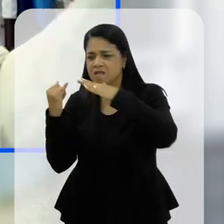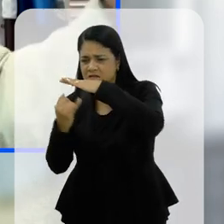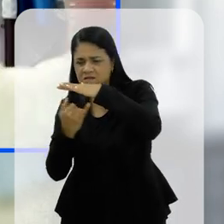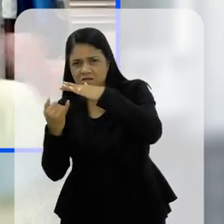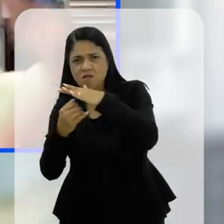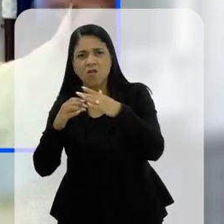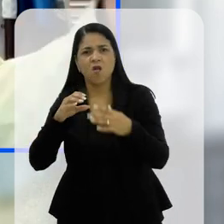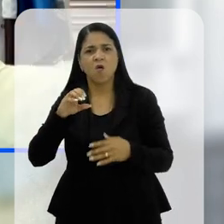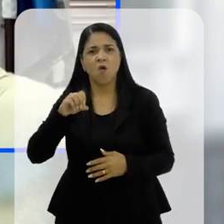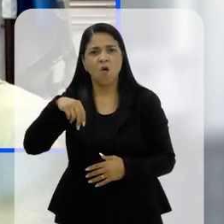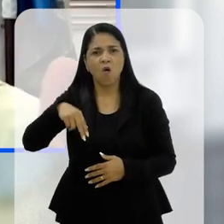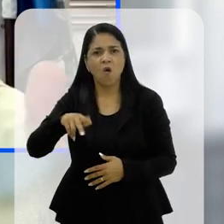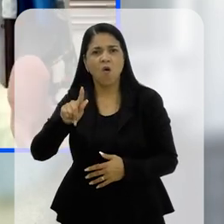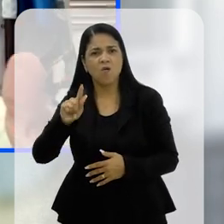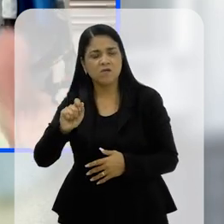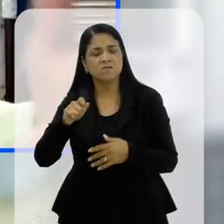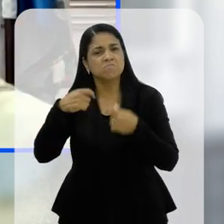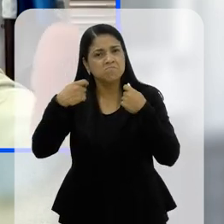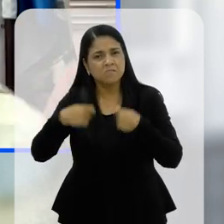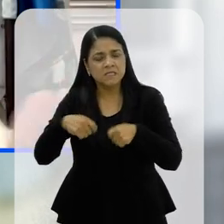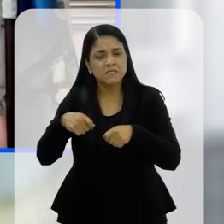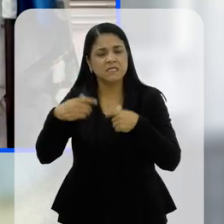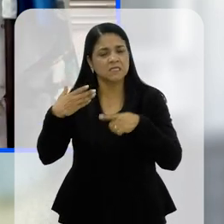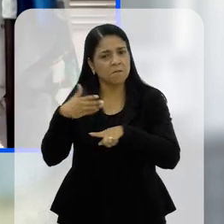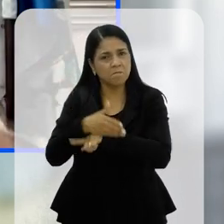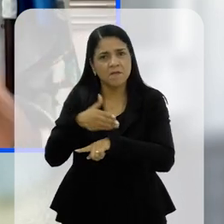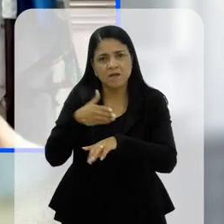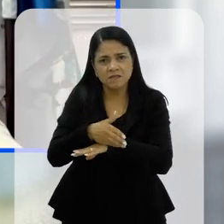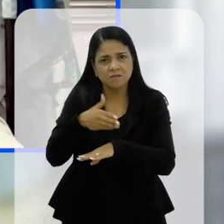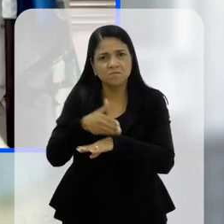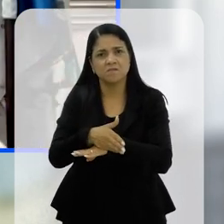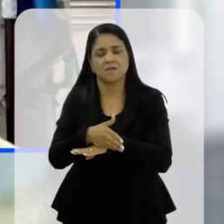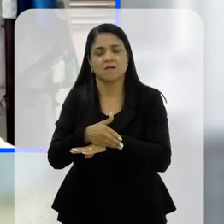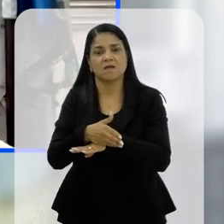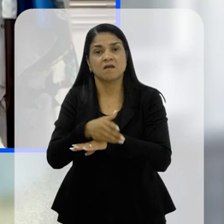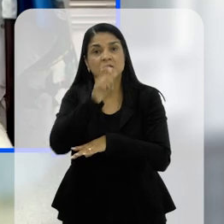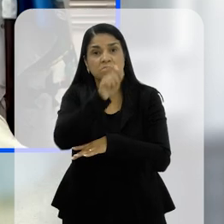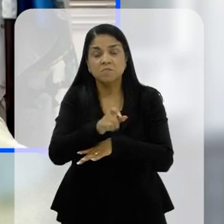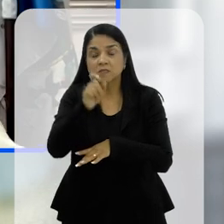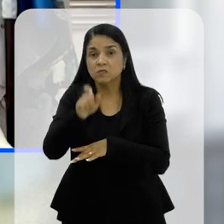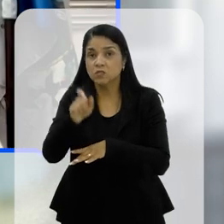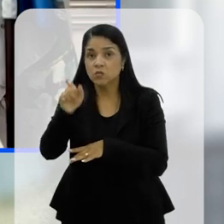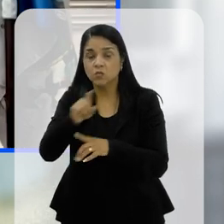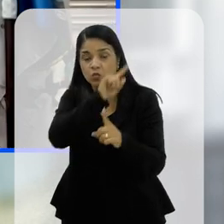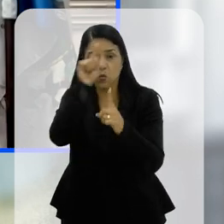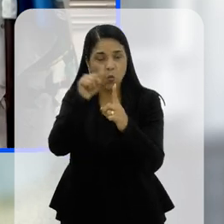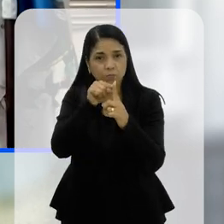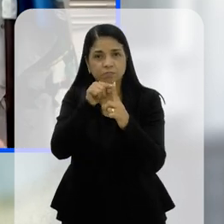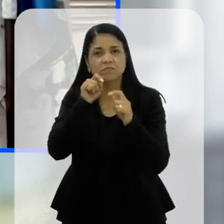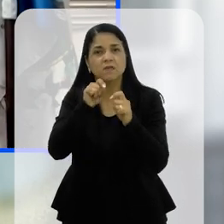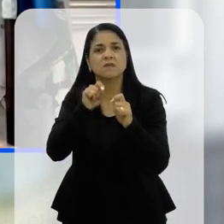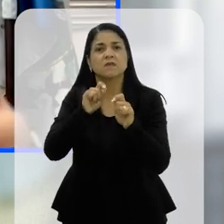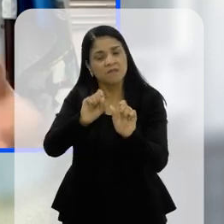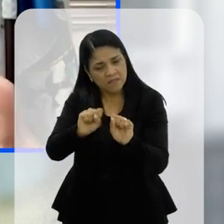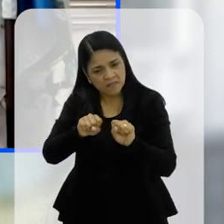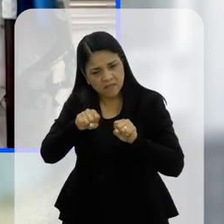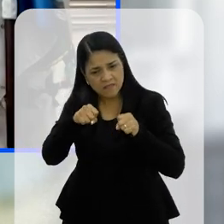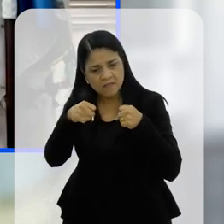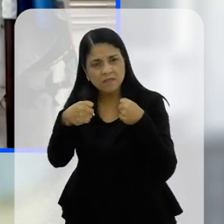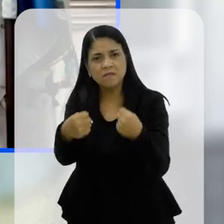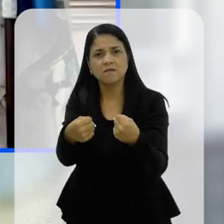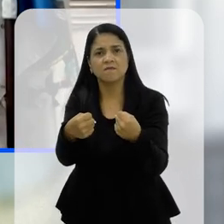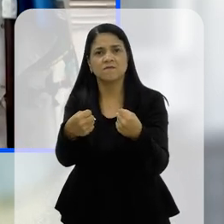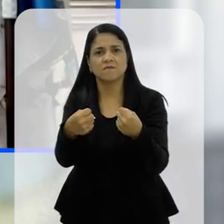as outras ONGs que participam, é isso que a gente tem que ter, pessoas, tá? que com o objetivo só de